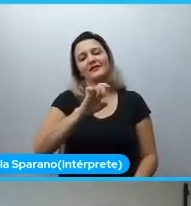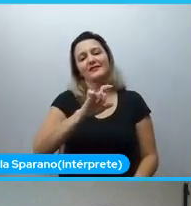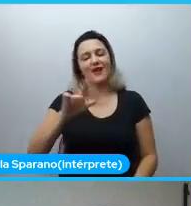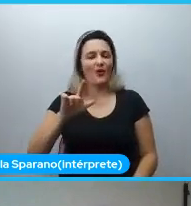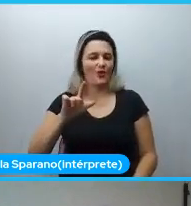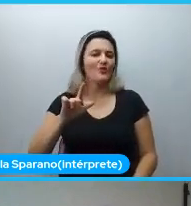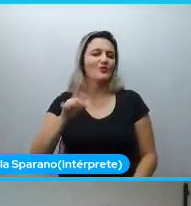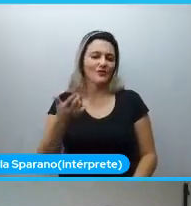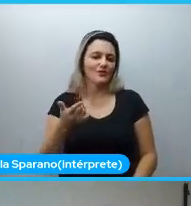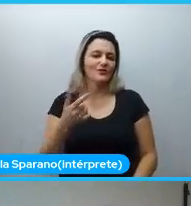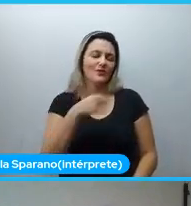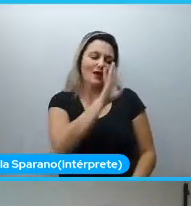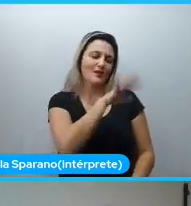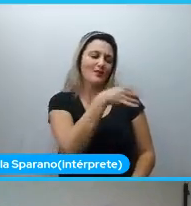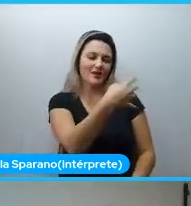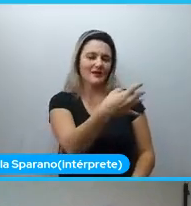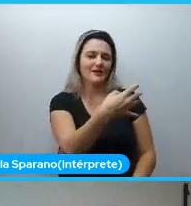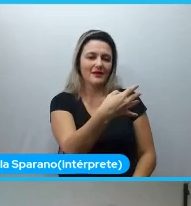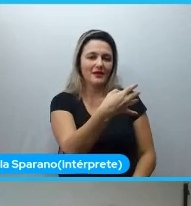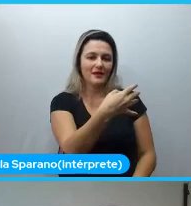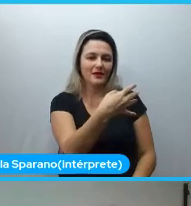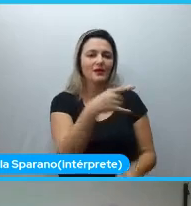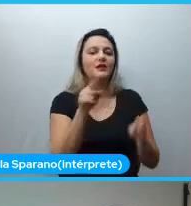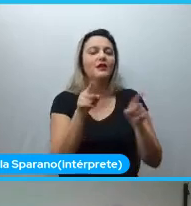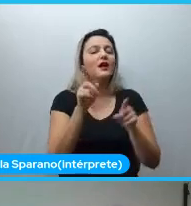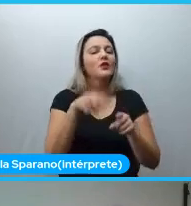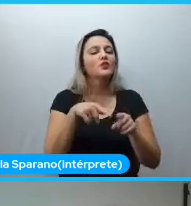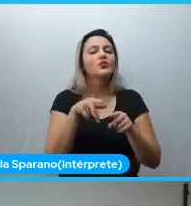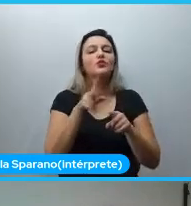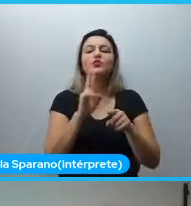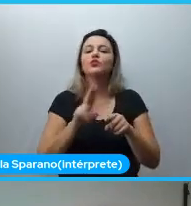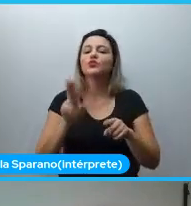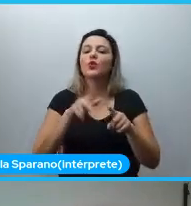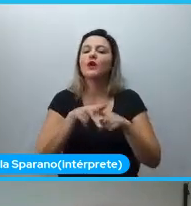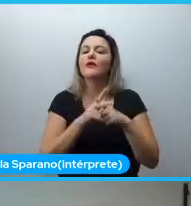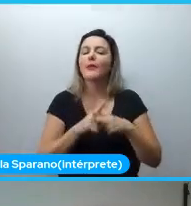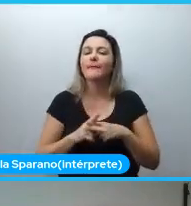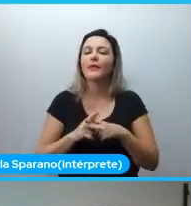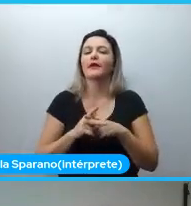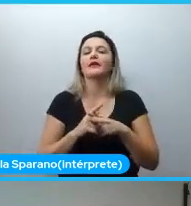usou a planilha, né? E usou uma ferramenta já pronta para poder